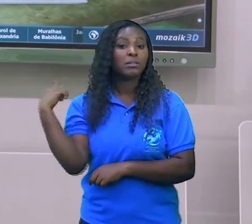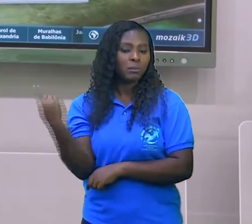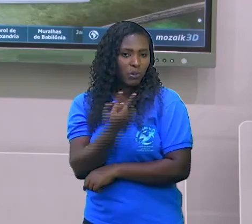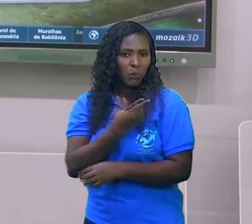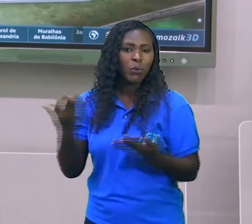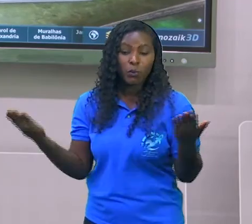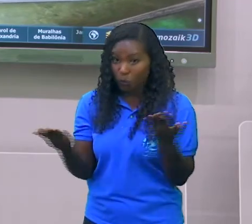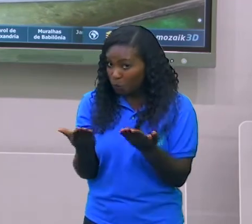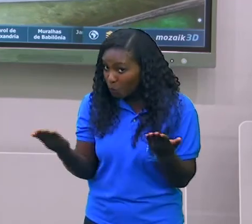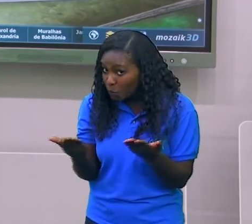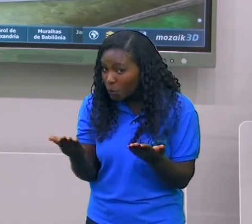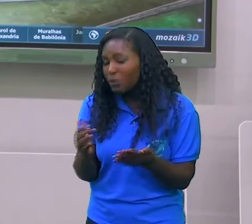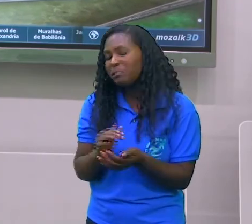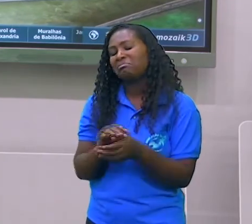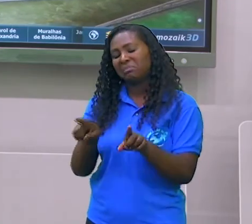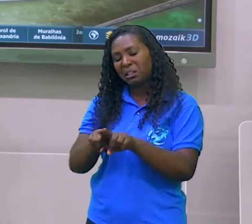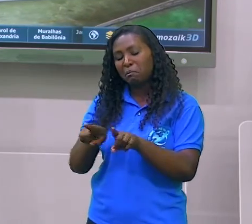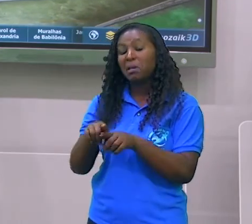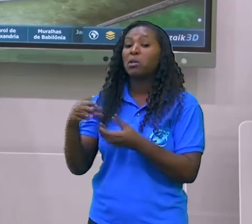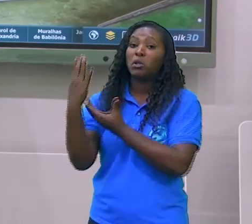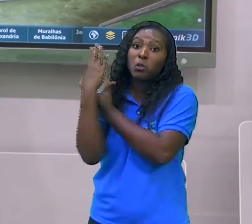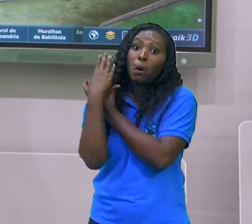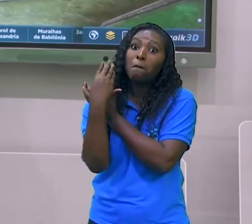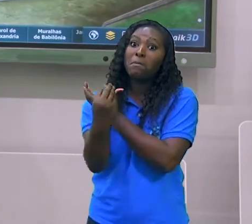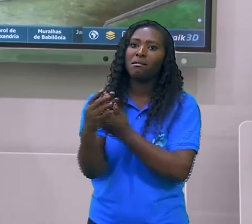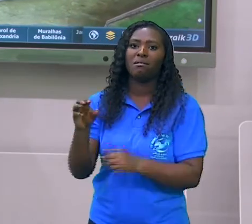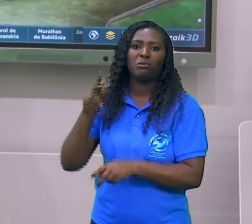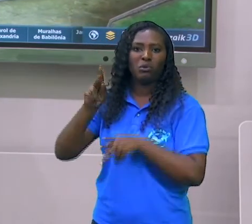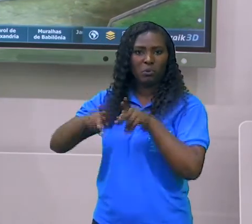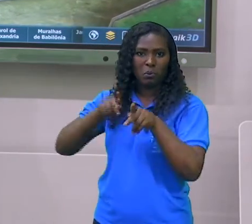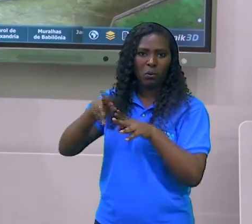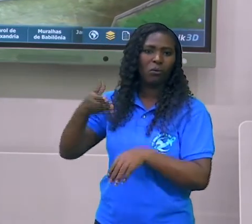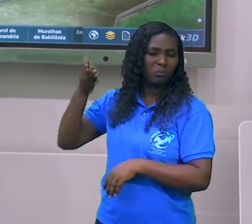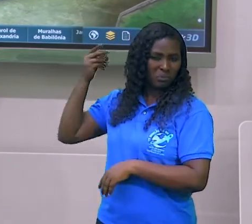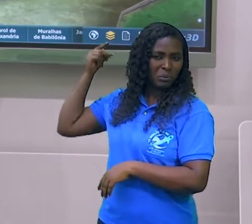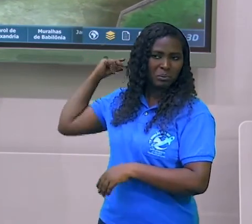Helena. Aqui nós temos a parte da arquitetura.